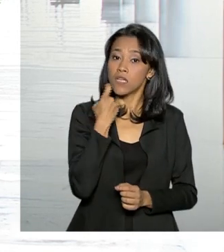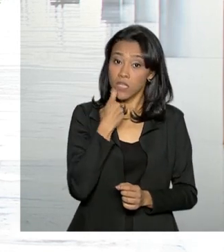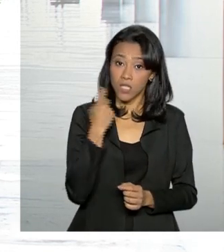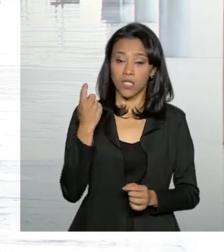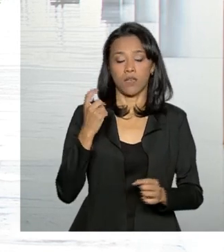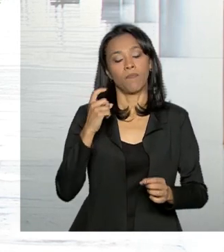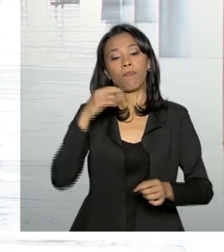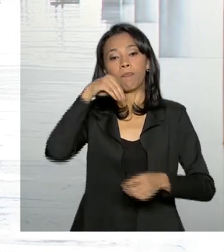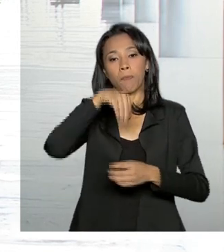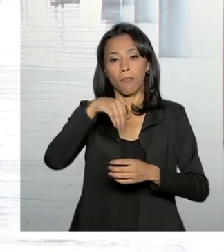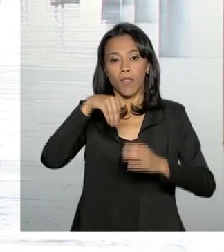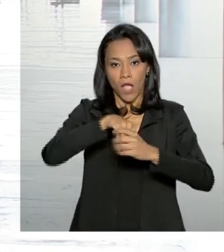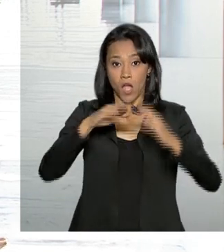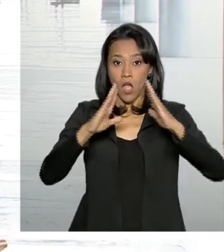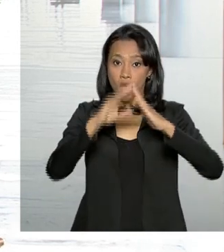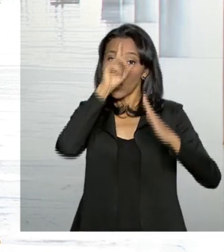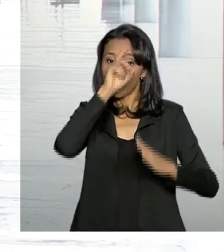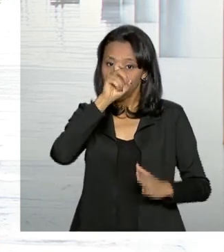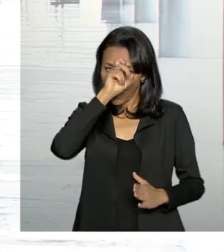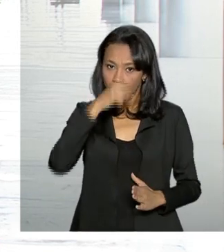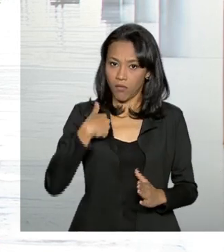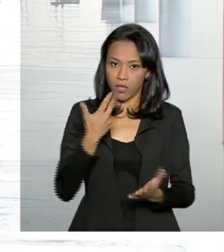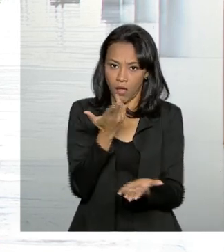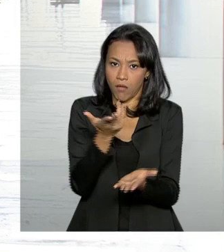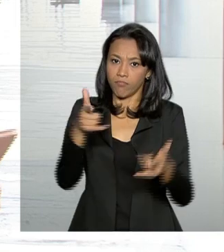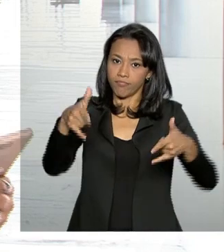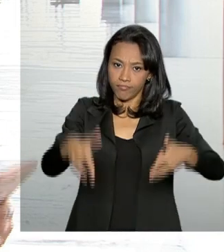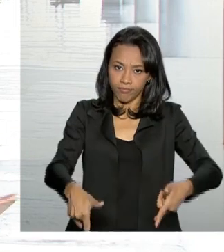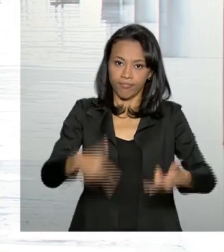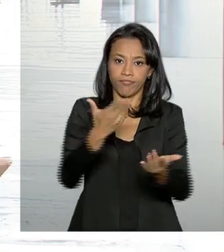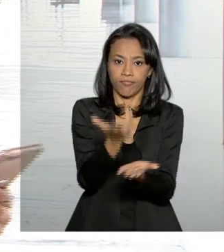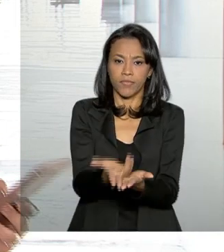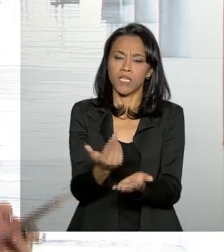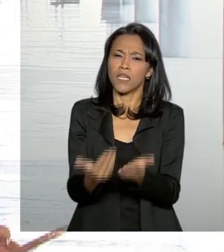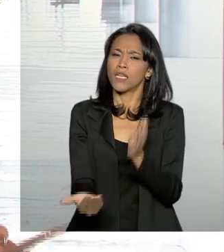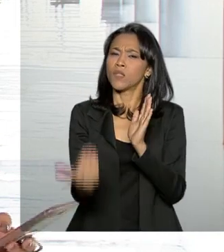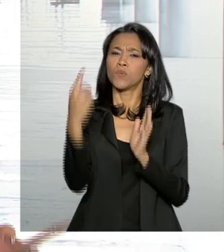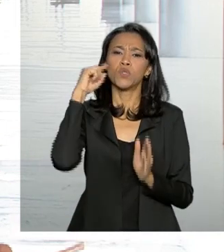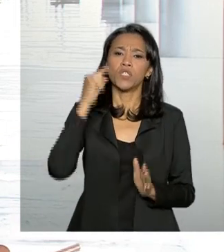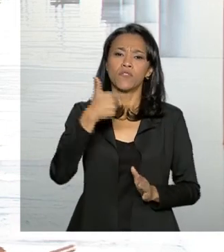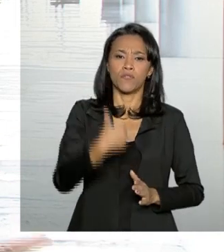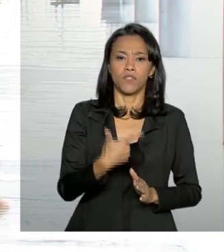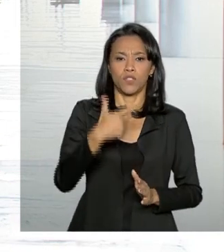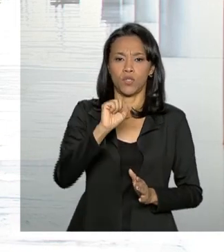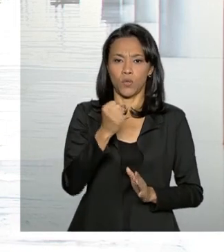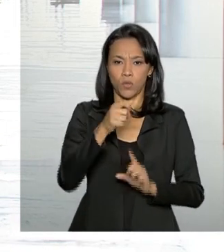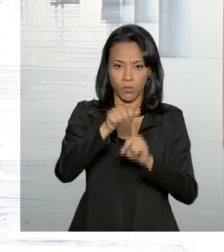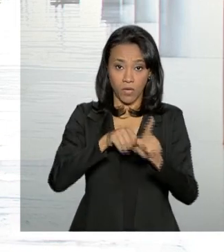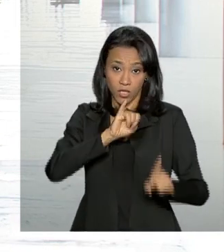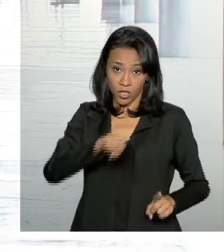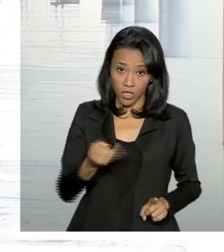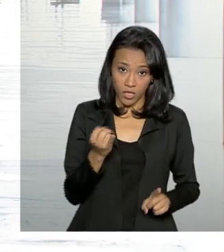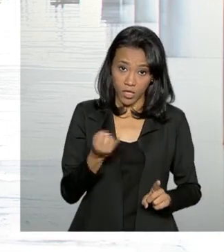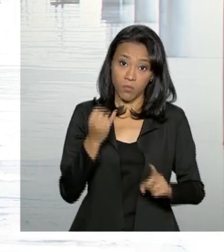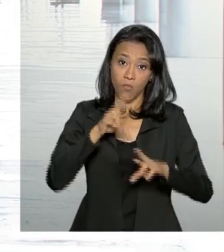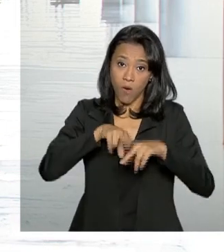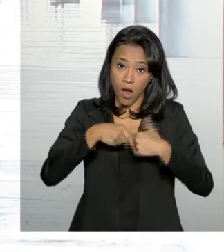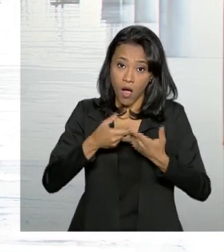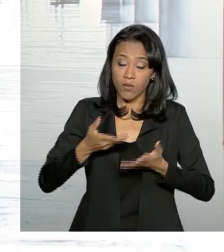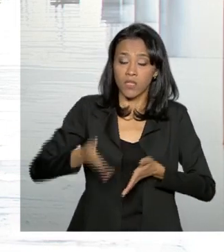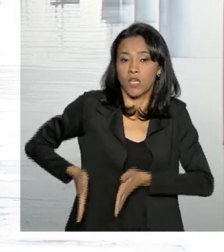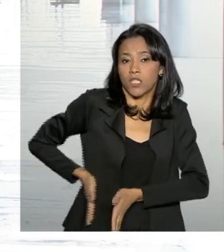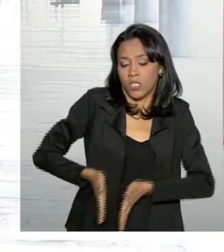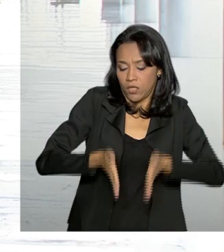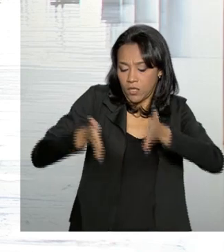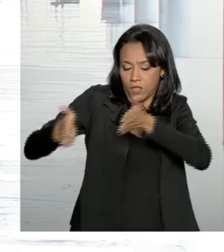Hospital Albert Einstein, onde está internado desde o último dia 28 de janeiro por conta da retirada da bolsa de